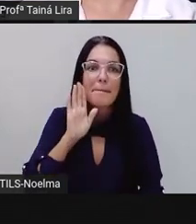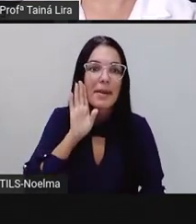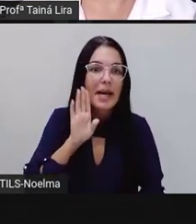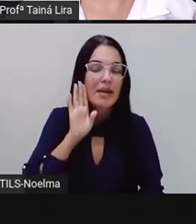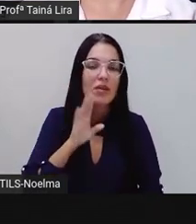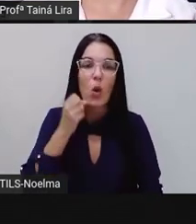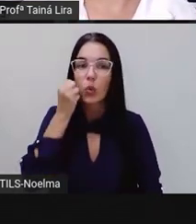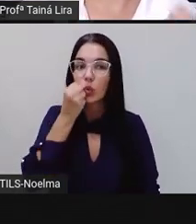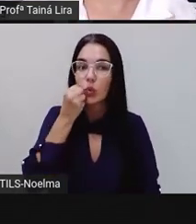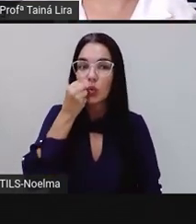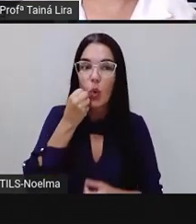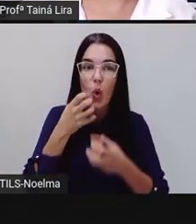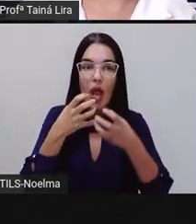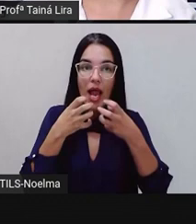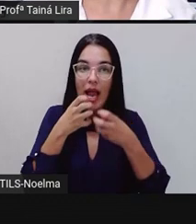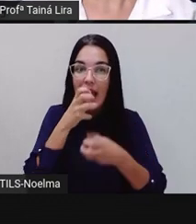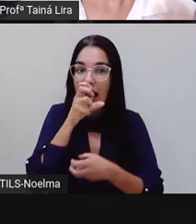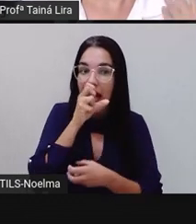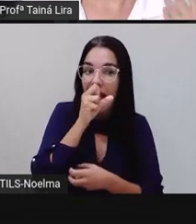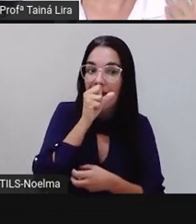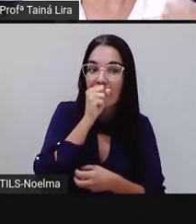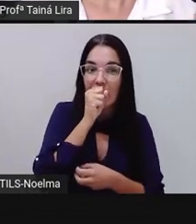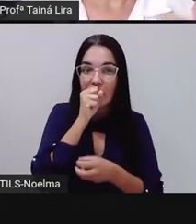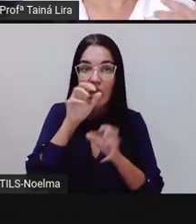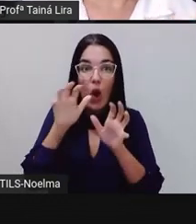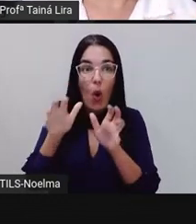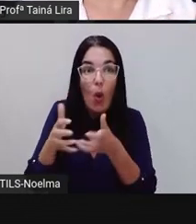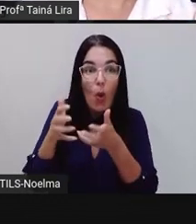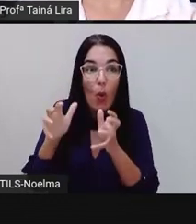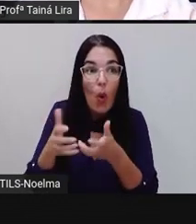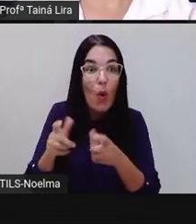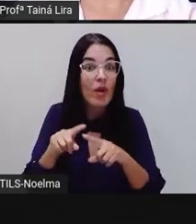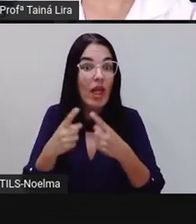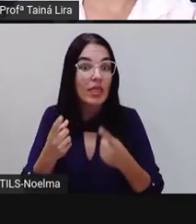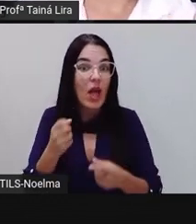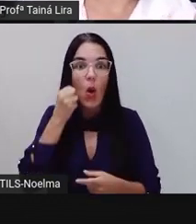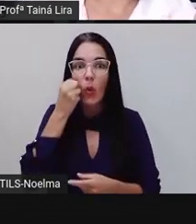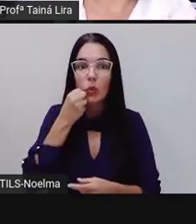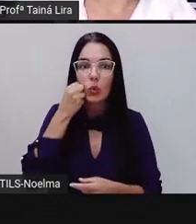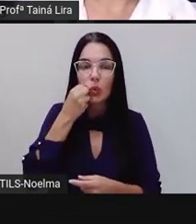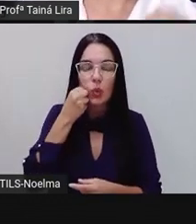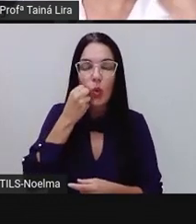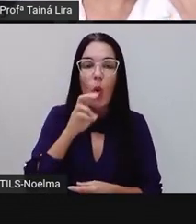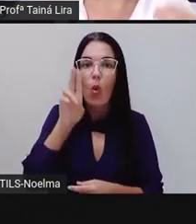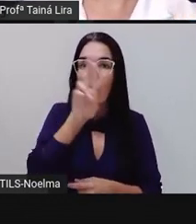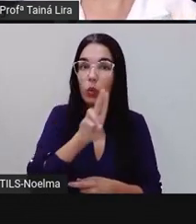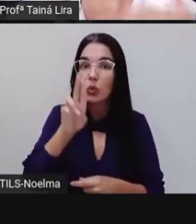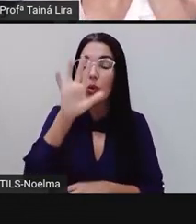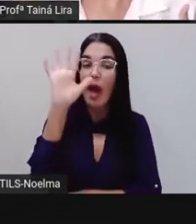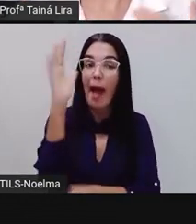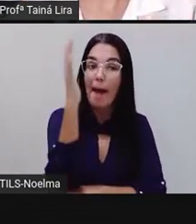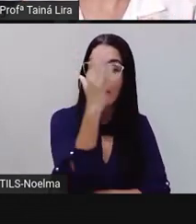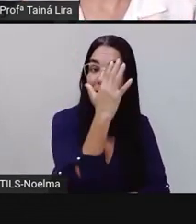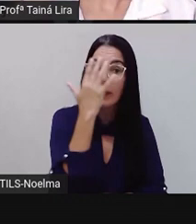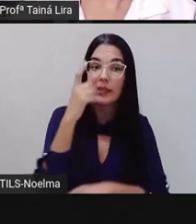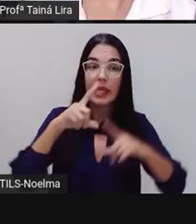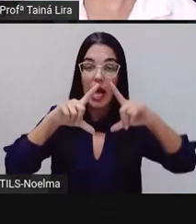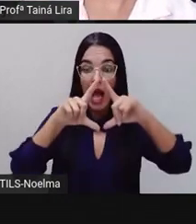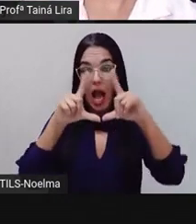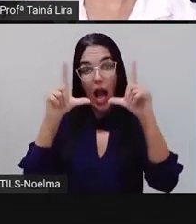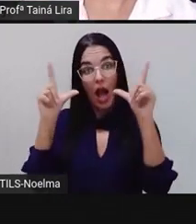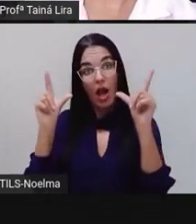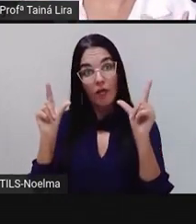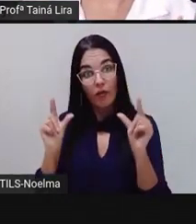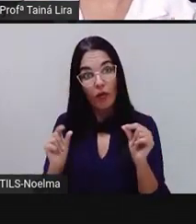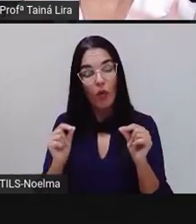suco de laranja com couve, né? Então, é um suco aí onde nós utilizamos a planta, né? Tem a folha da